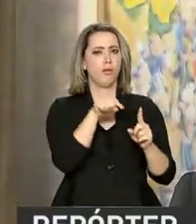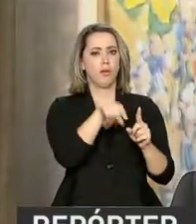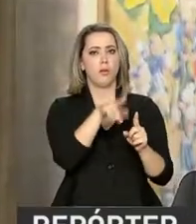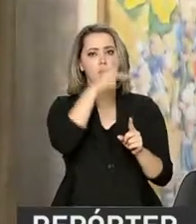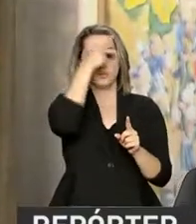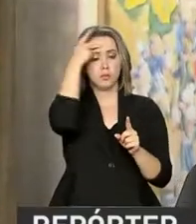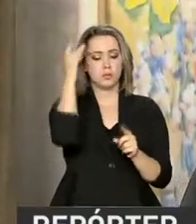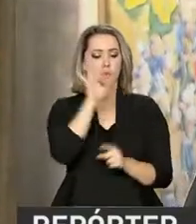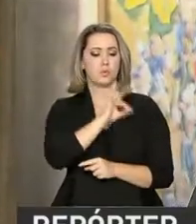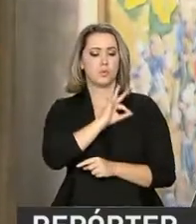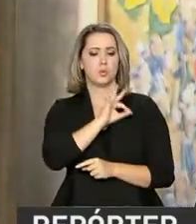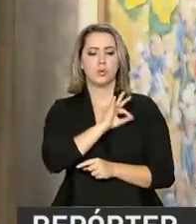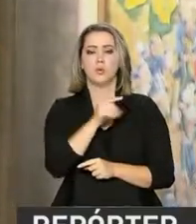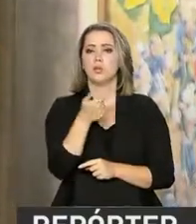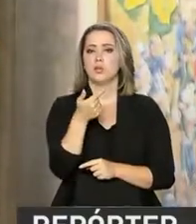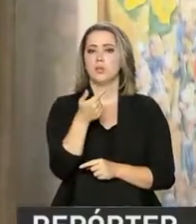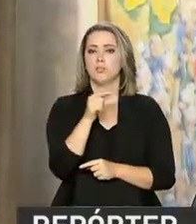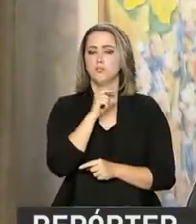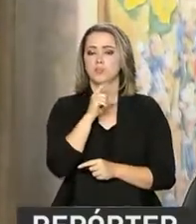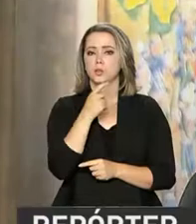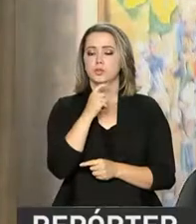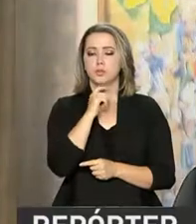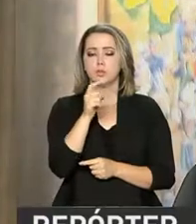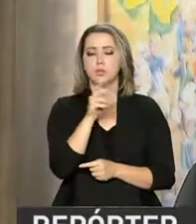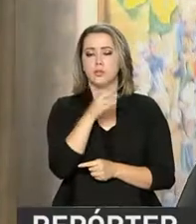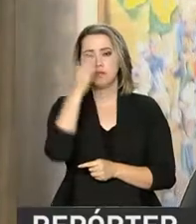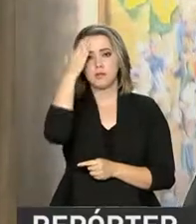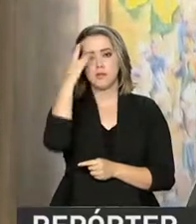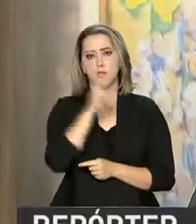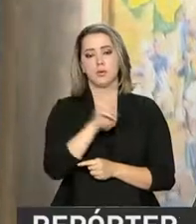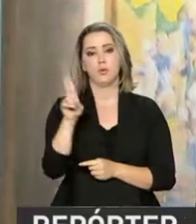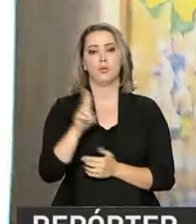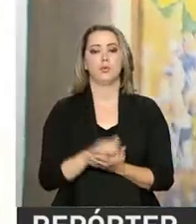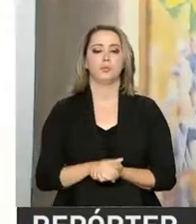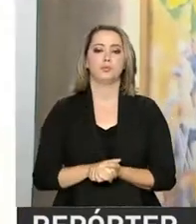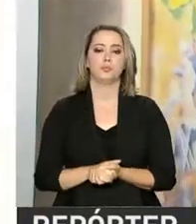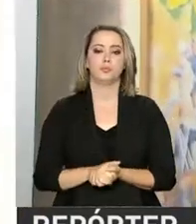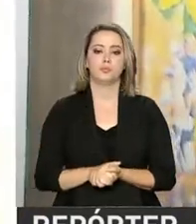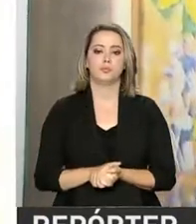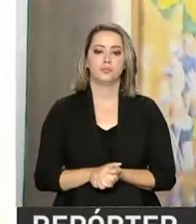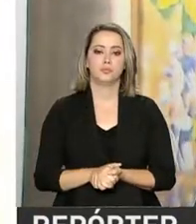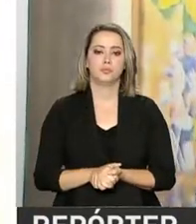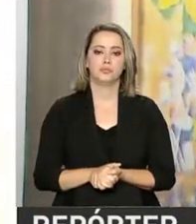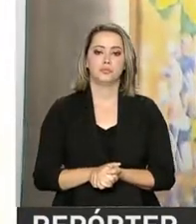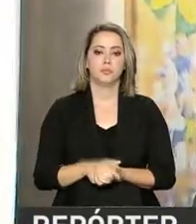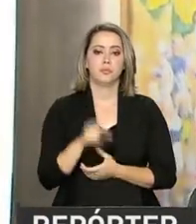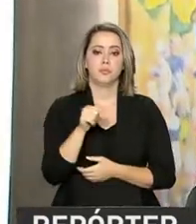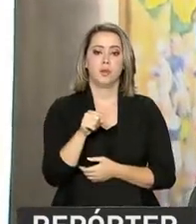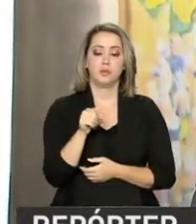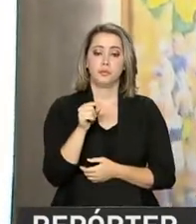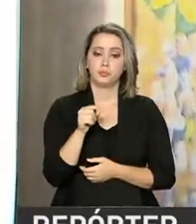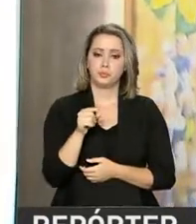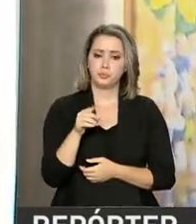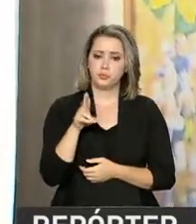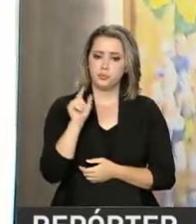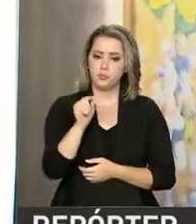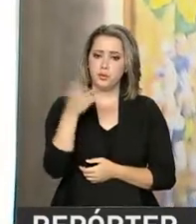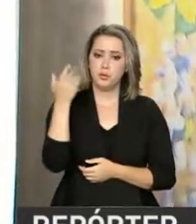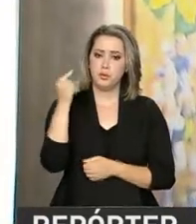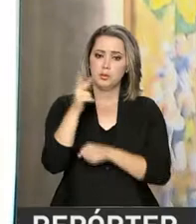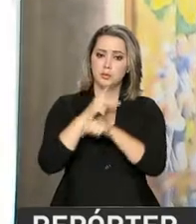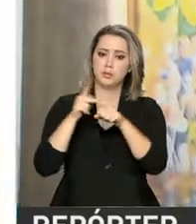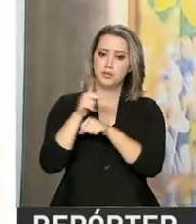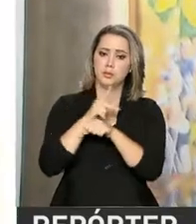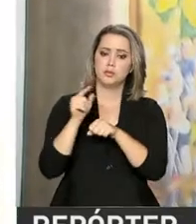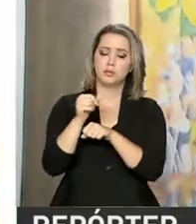Defesa, as obras vão custar 2 milhões e meio de reais. Praticamente nenhuma nação do mundo que participou da Segunda Guerra, daquela luta contra